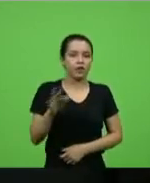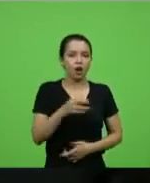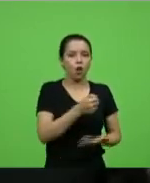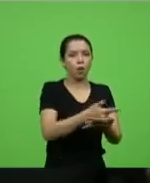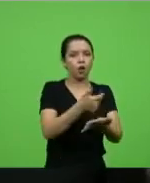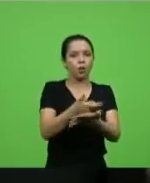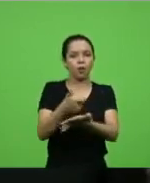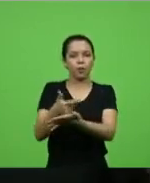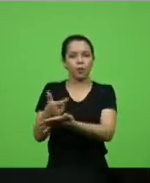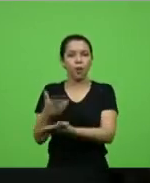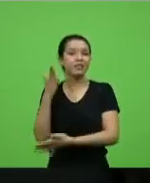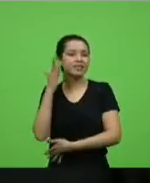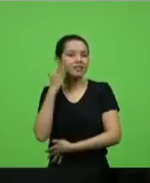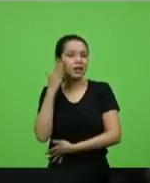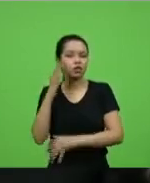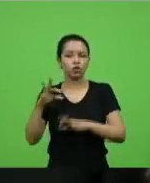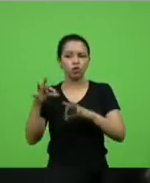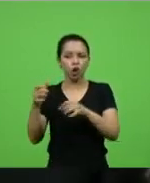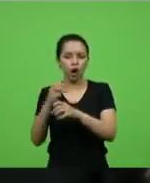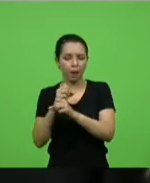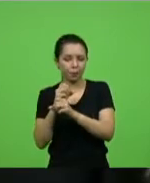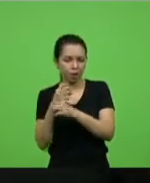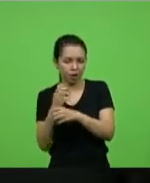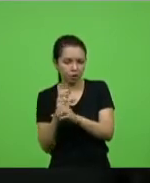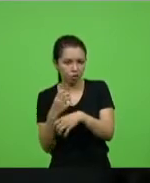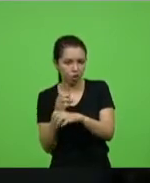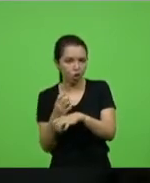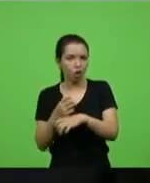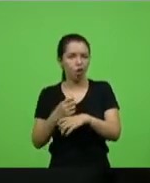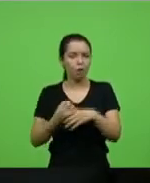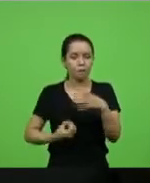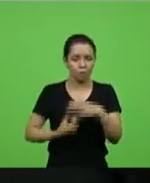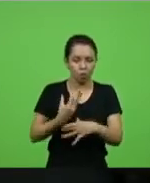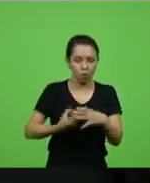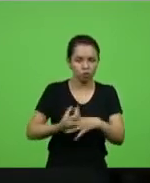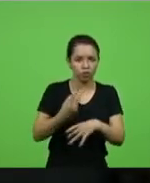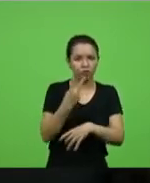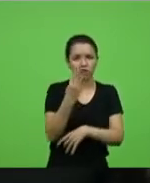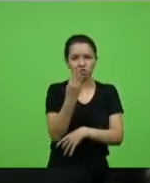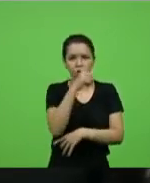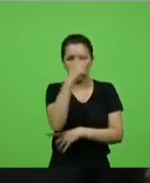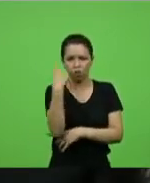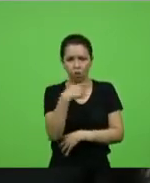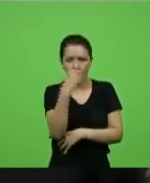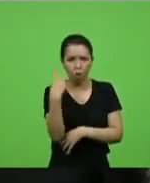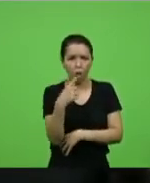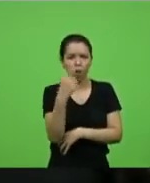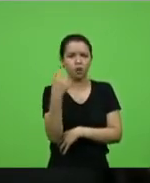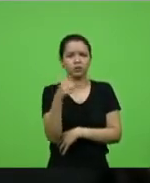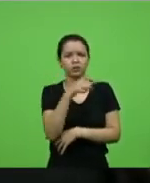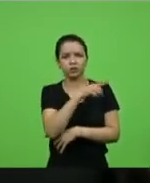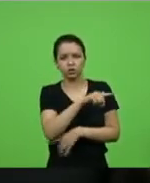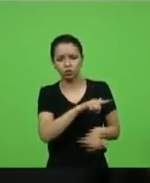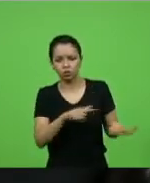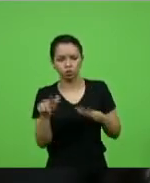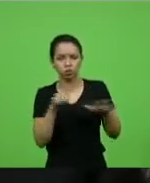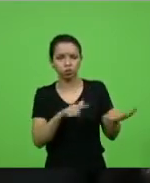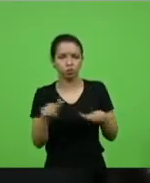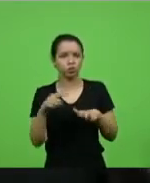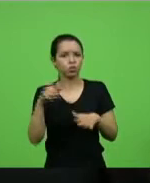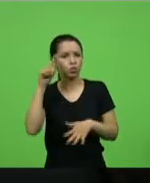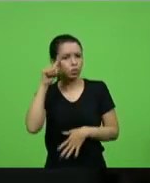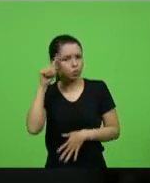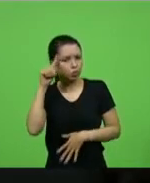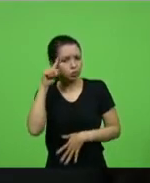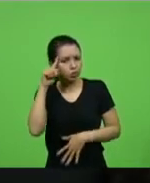laboratórios estão com toda a sua produção, 24 horas por dia, 7 dias por semana, para atender não só o Brasil, mas